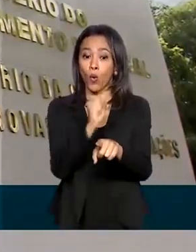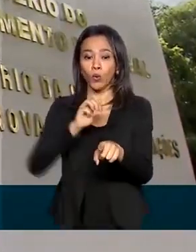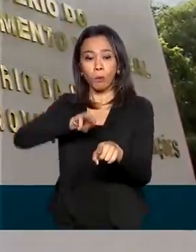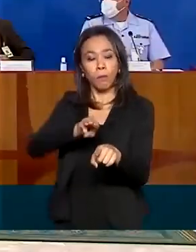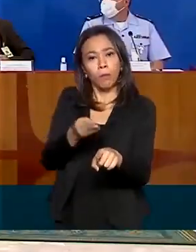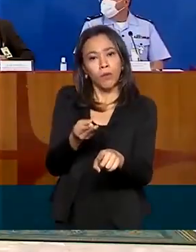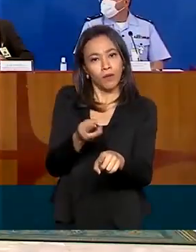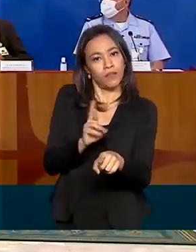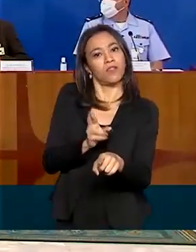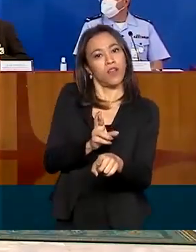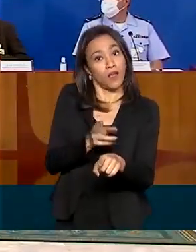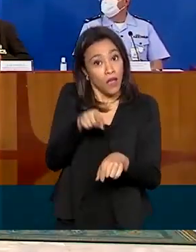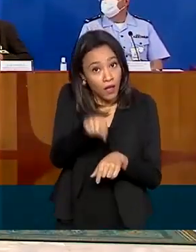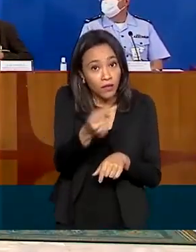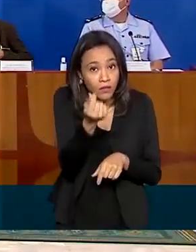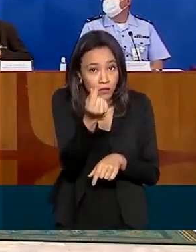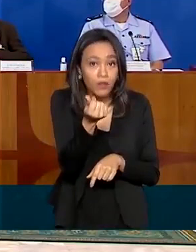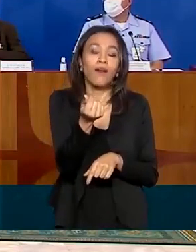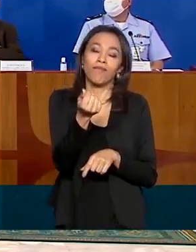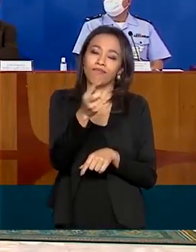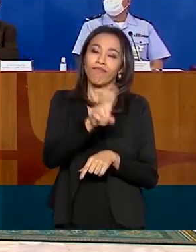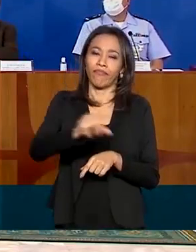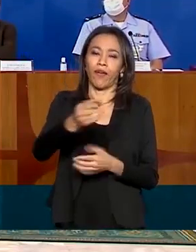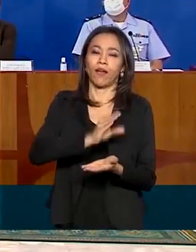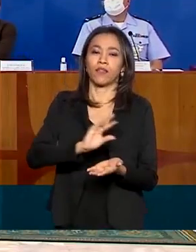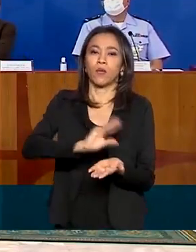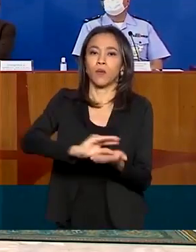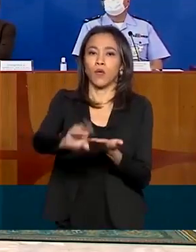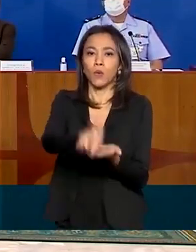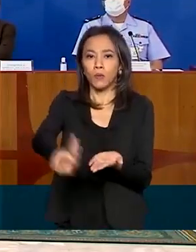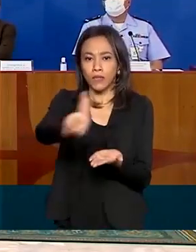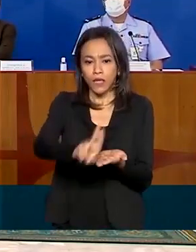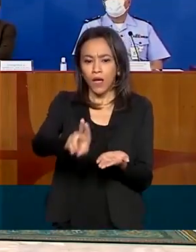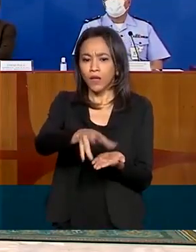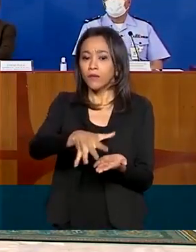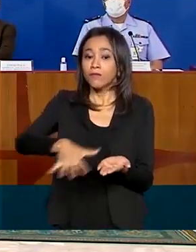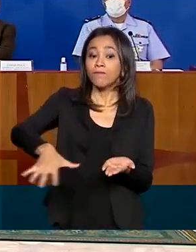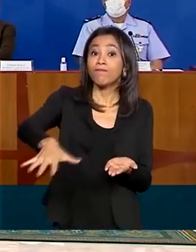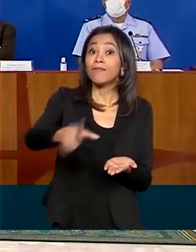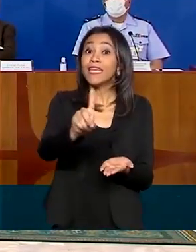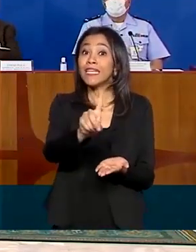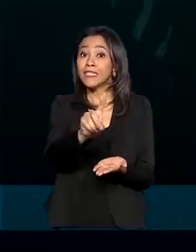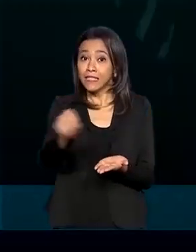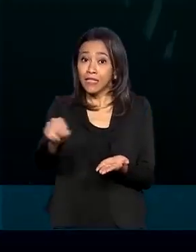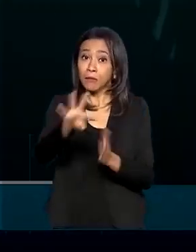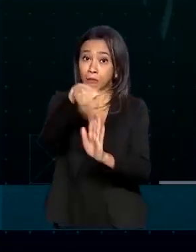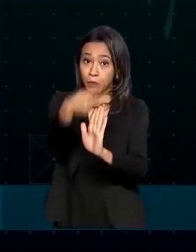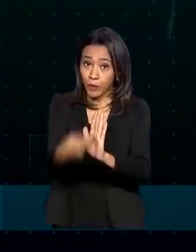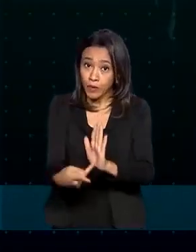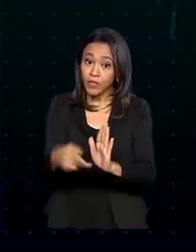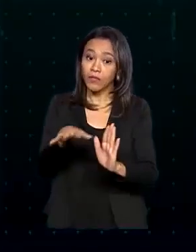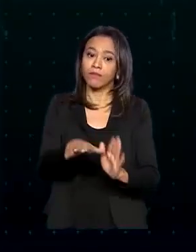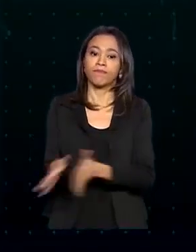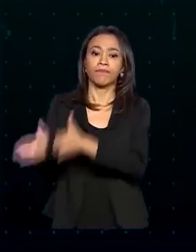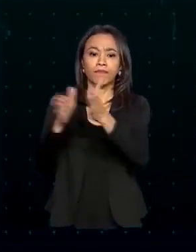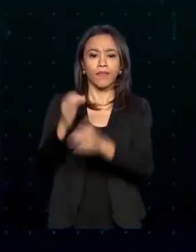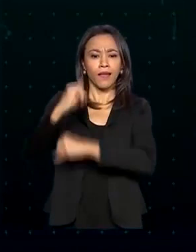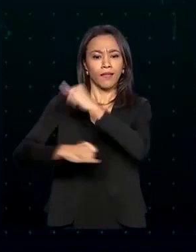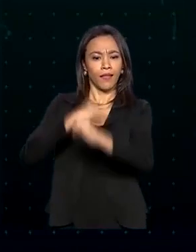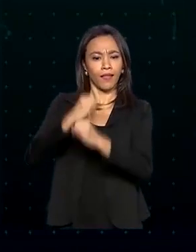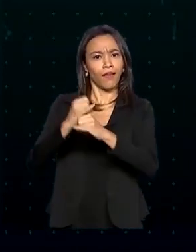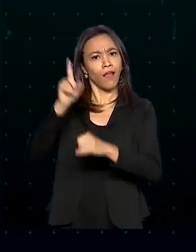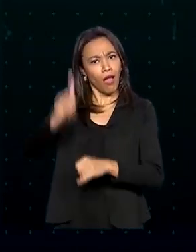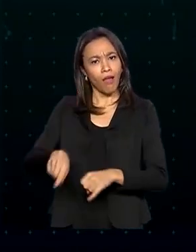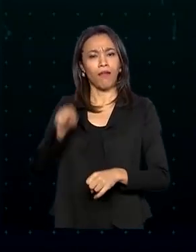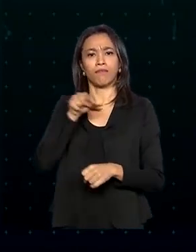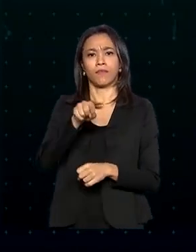de reais. Recursos que serão usados em aproximadamente 100 projetos. Internet é um deles.